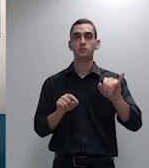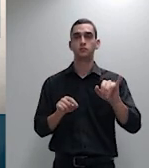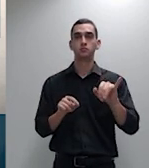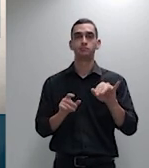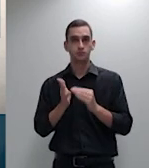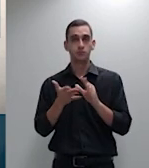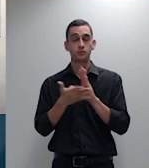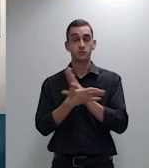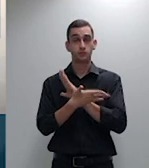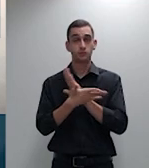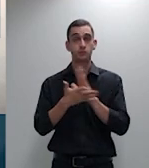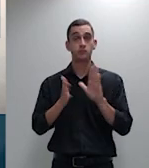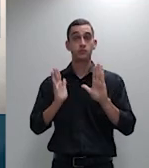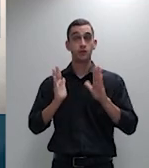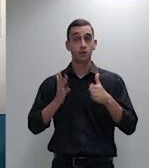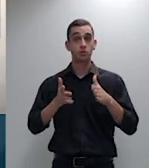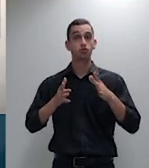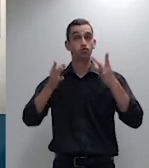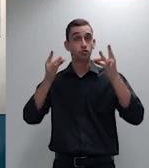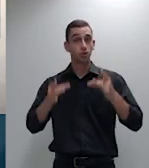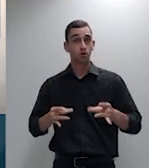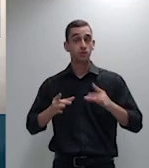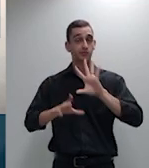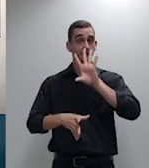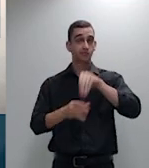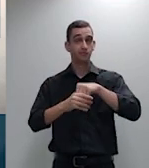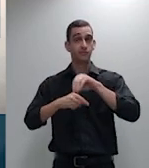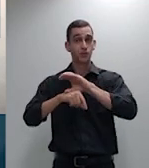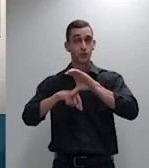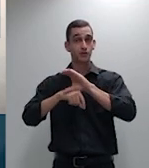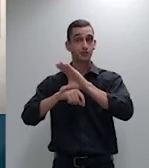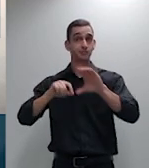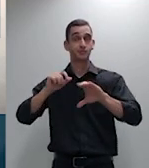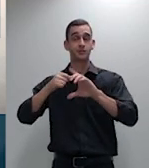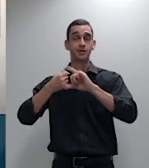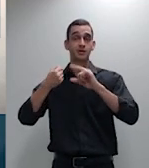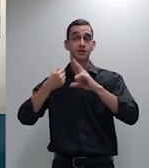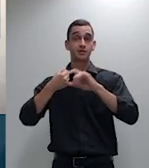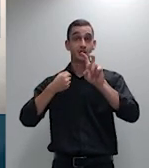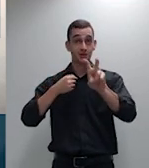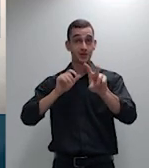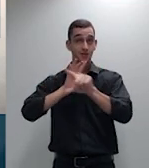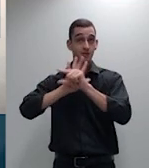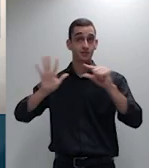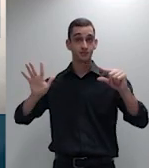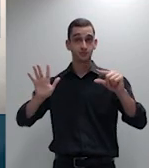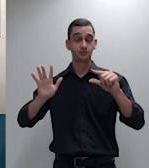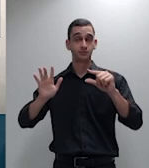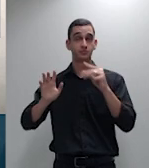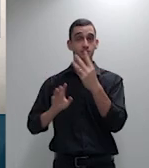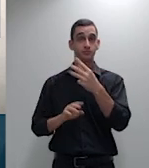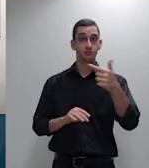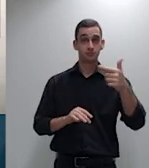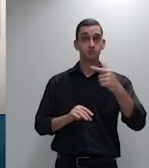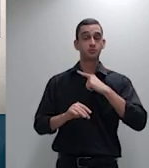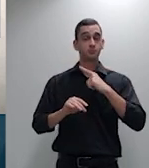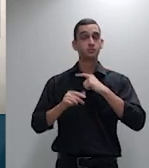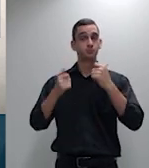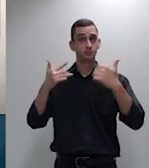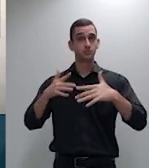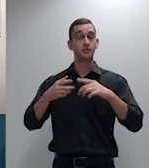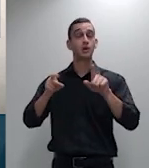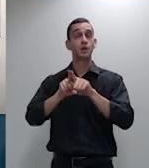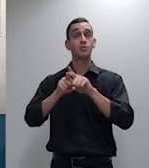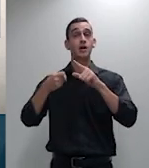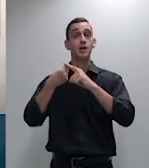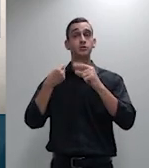no artigo 5º inciso 32 e no artigo 170 todos aí trazendo